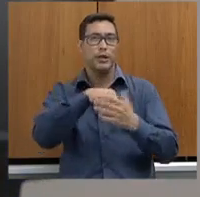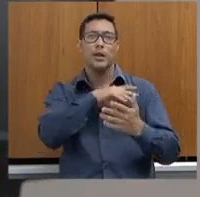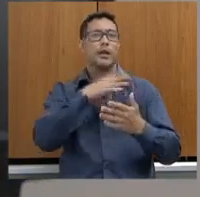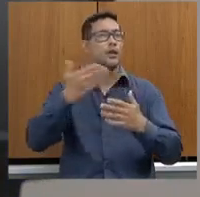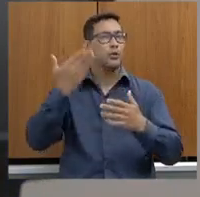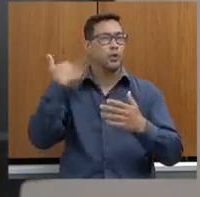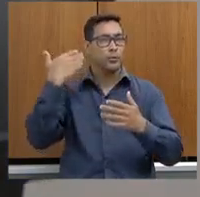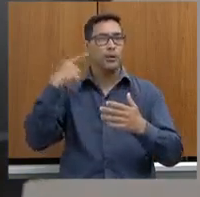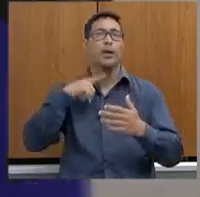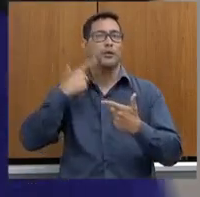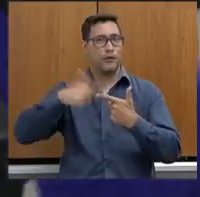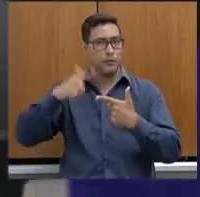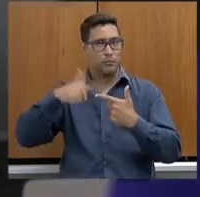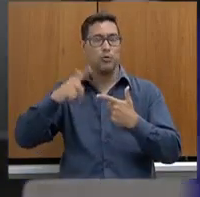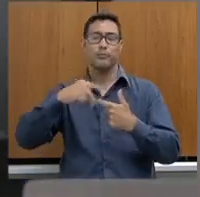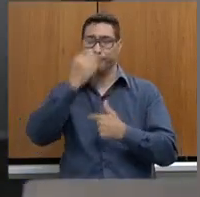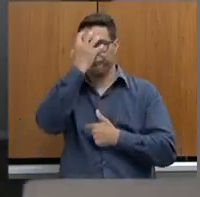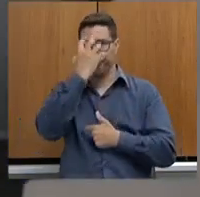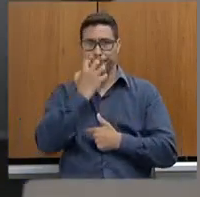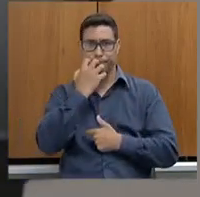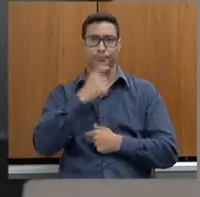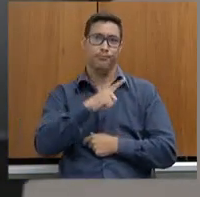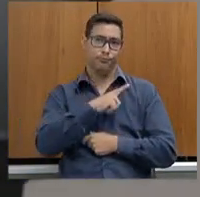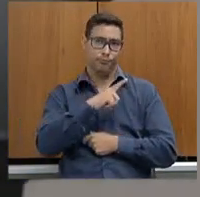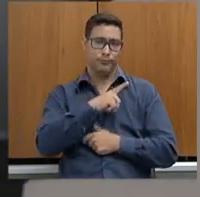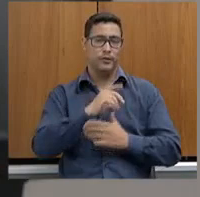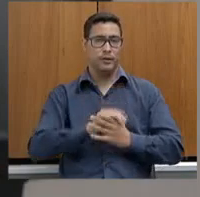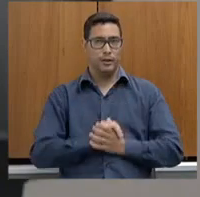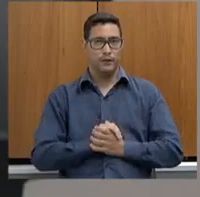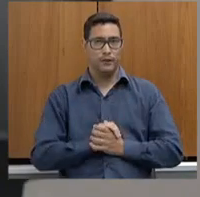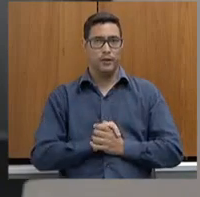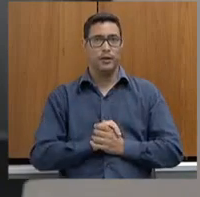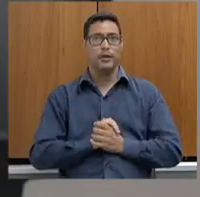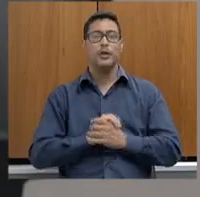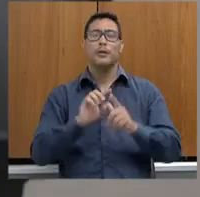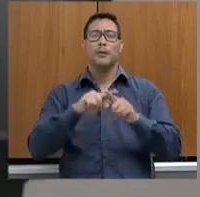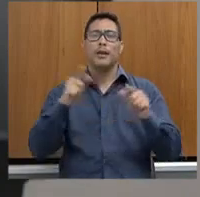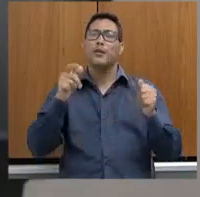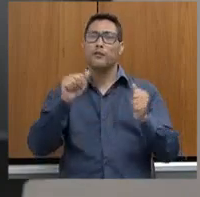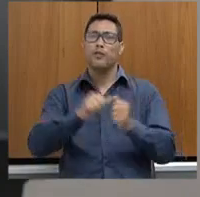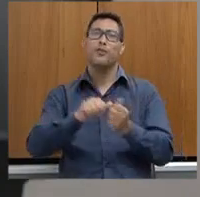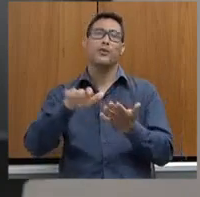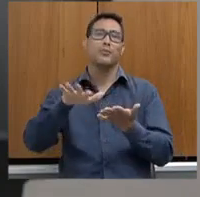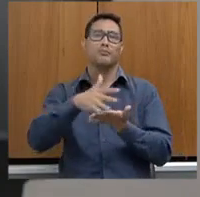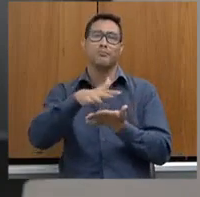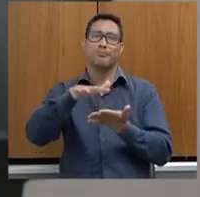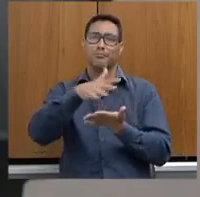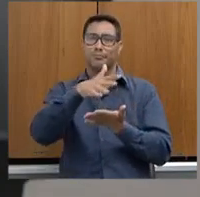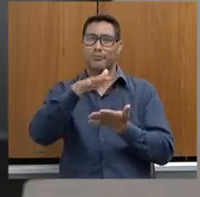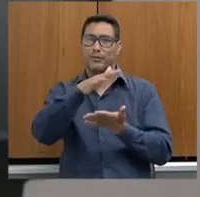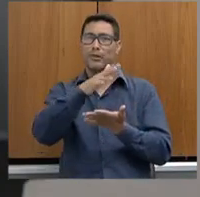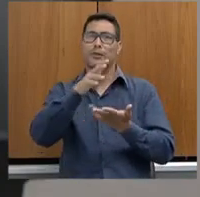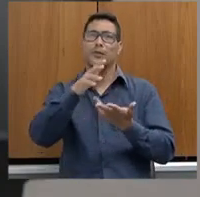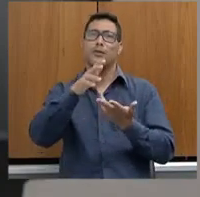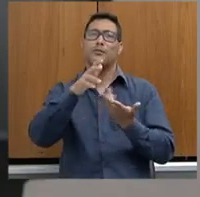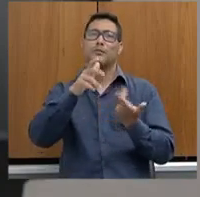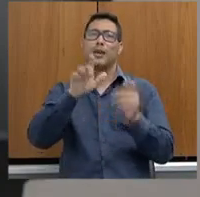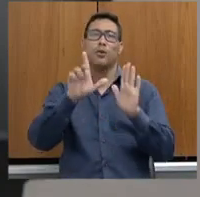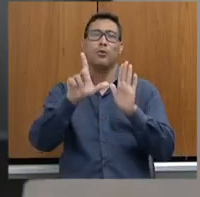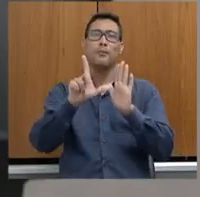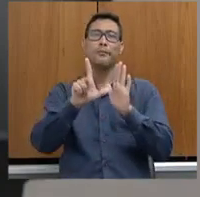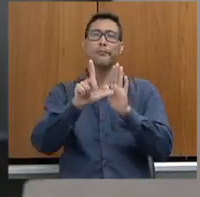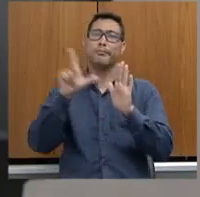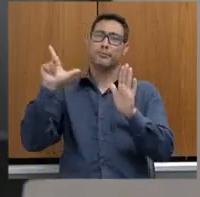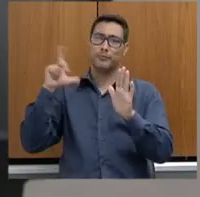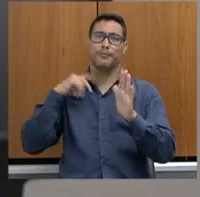promoções. E, obviamente, eles se acumularam com o antecessor do secretário, que